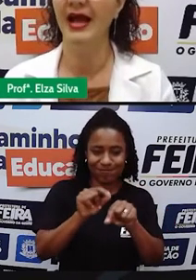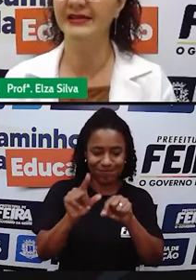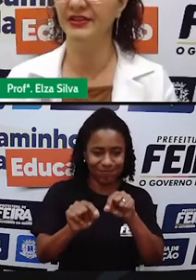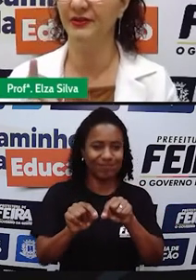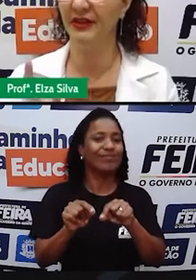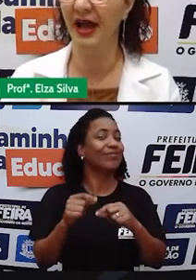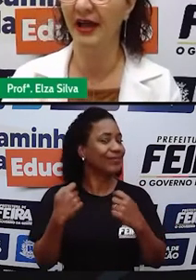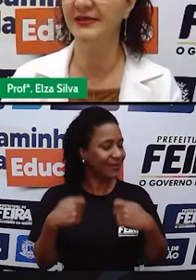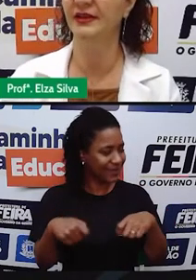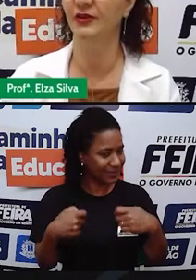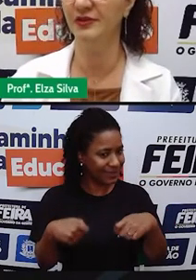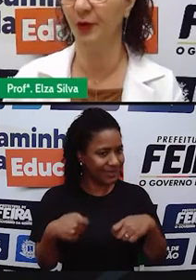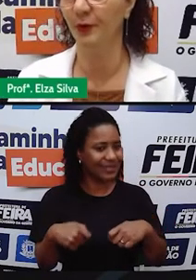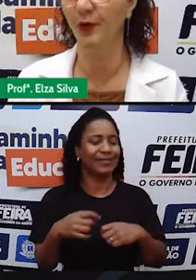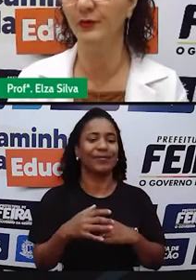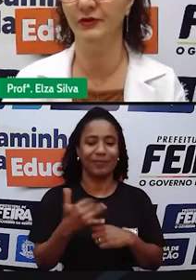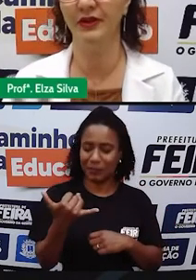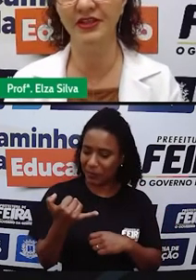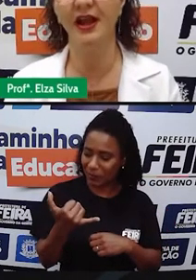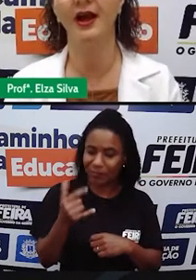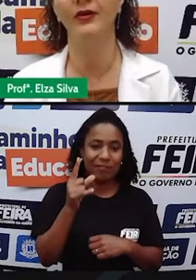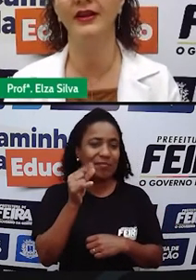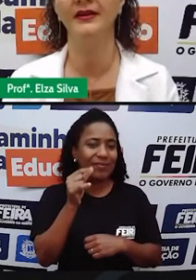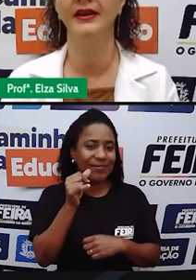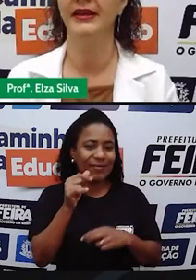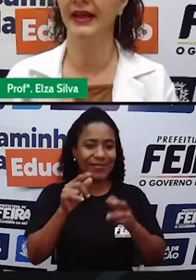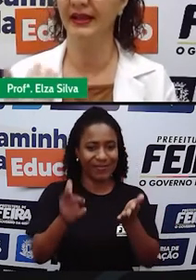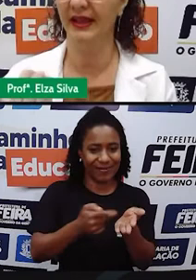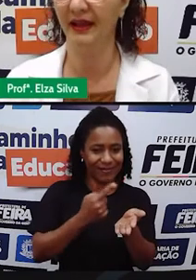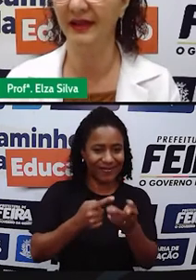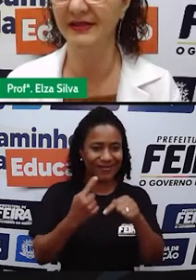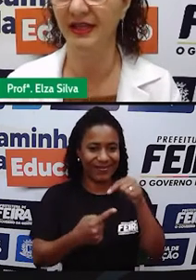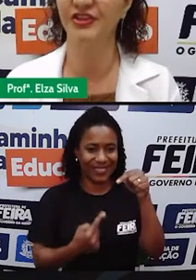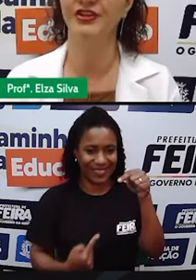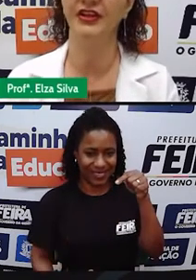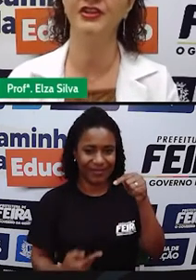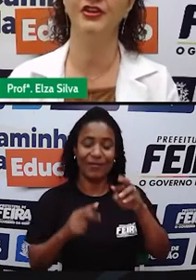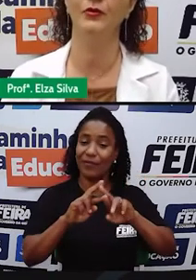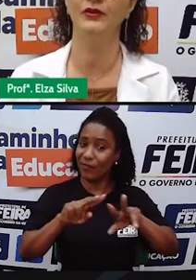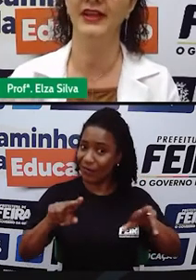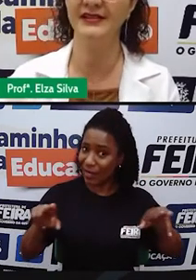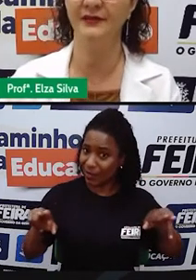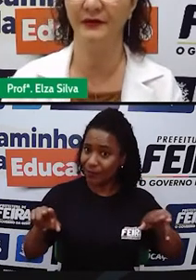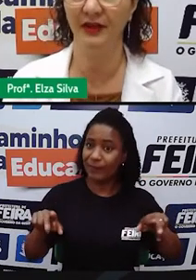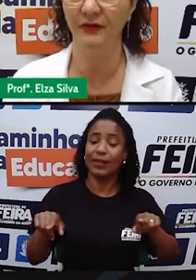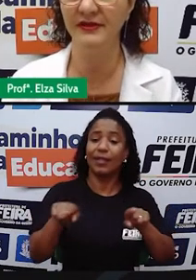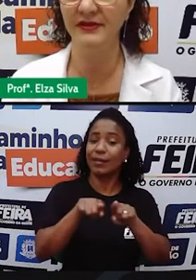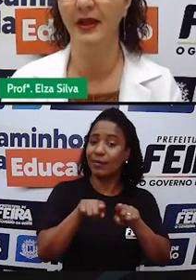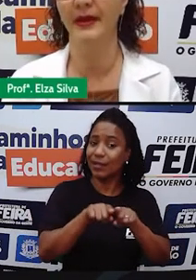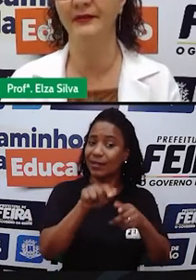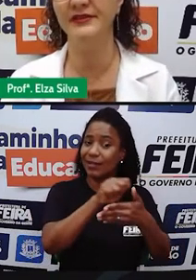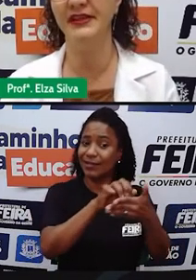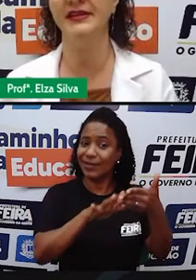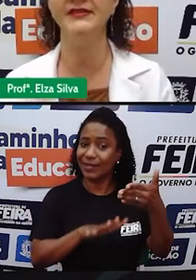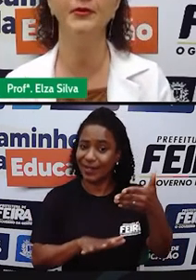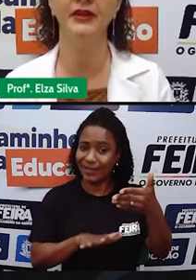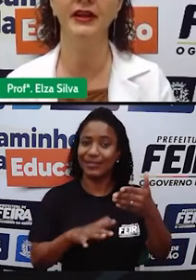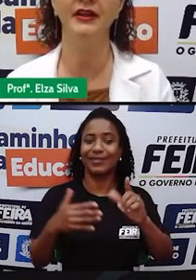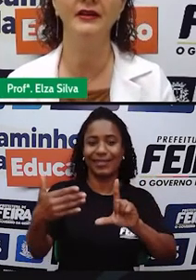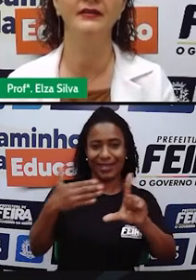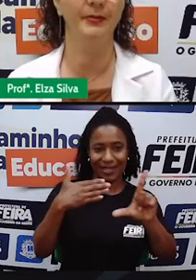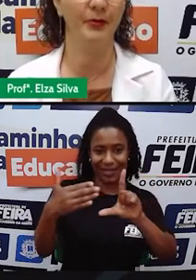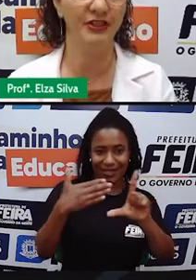As atividades que nós propomos durante a aula e aquelas que a gente deixa como desafios para vocês